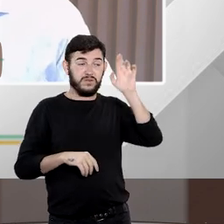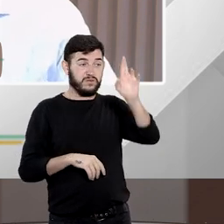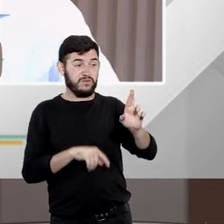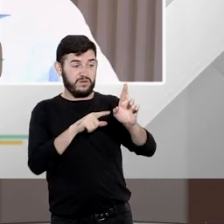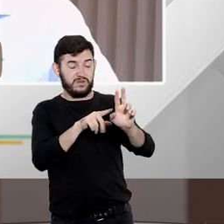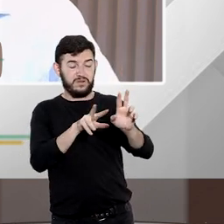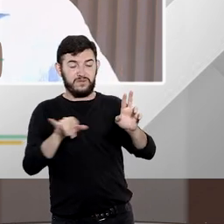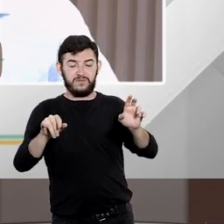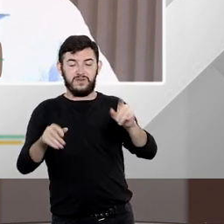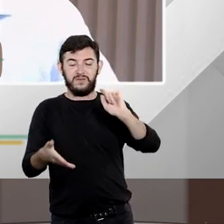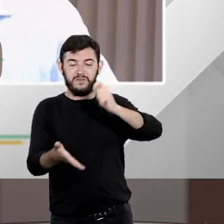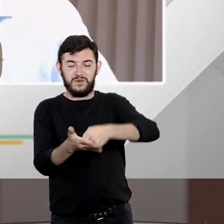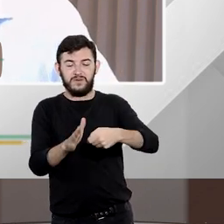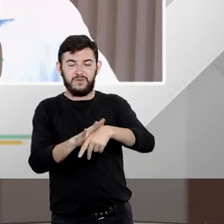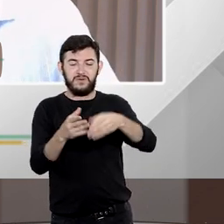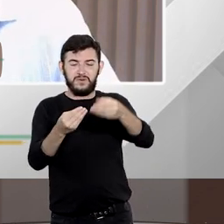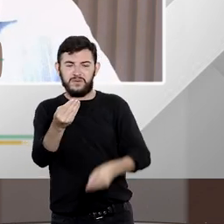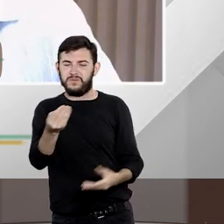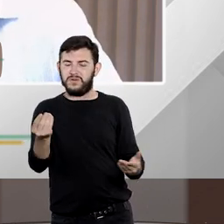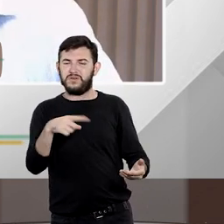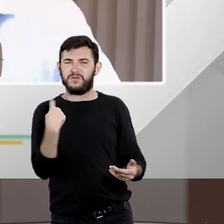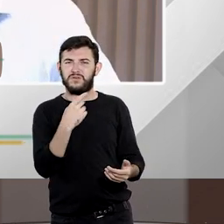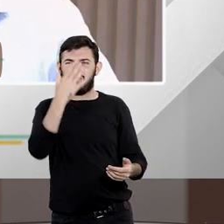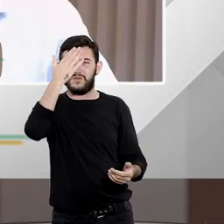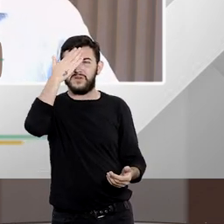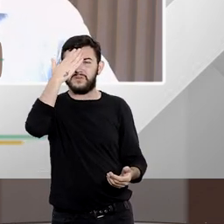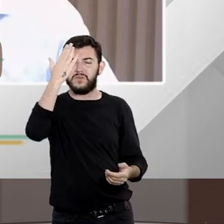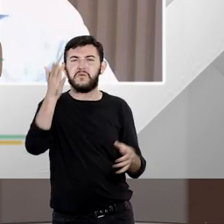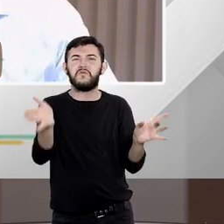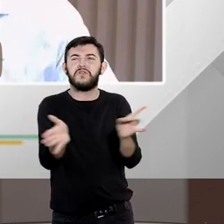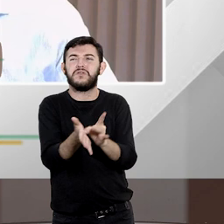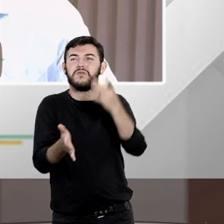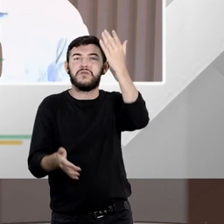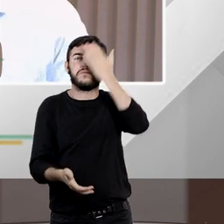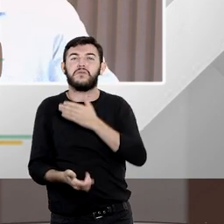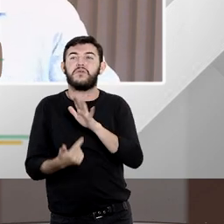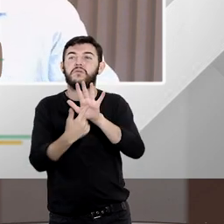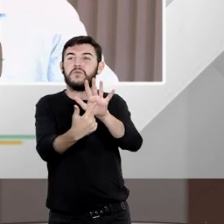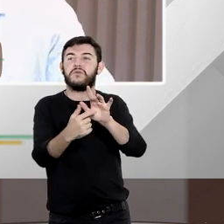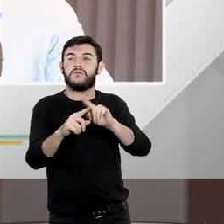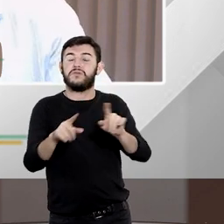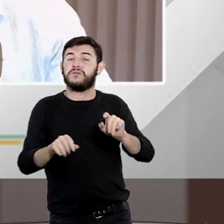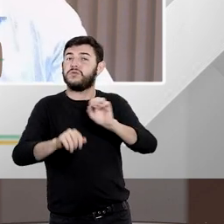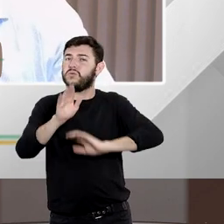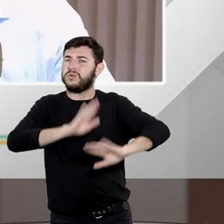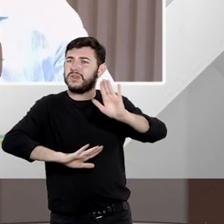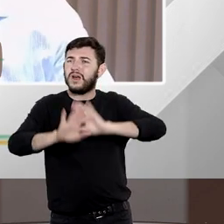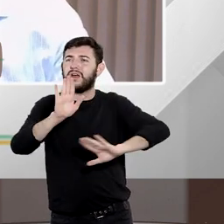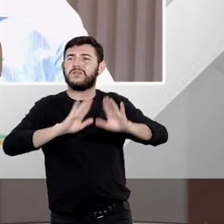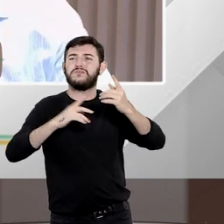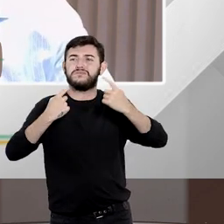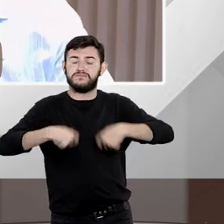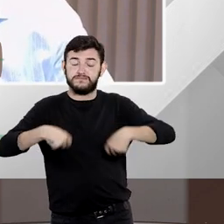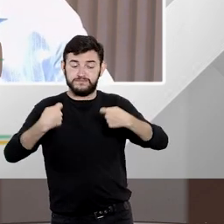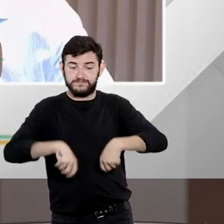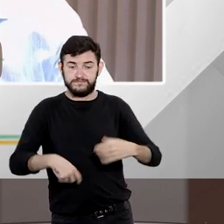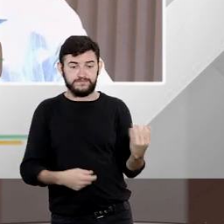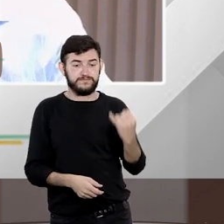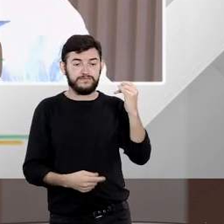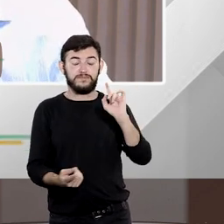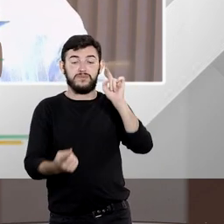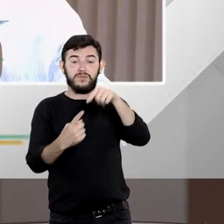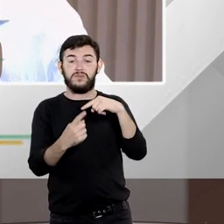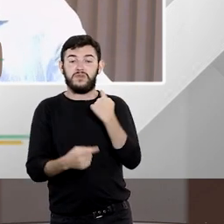pagar aquele dano que efetivamente seja comprovado então a gente precisa ter um cuidado aí para que a gente não